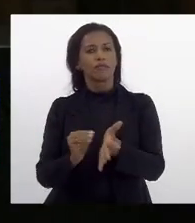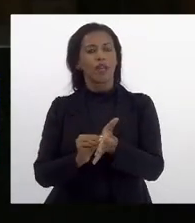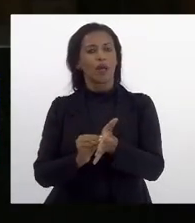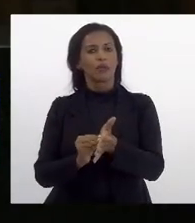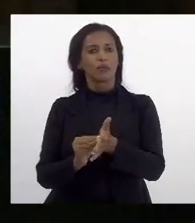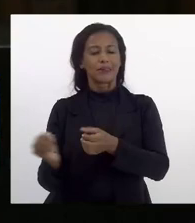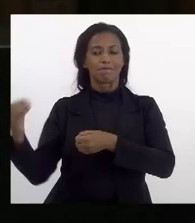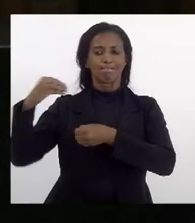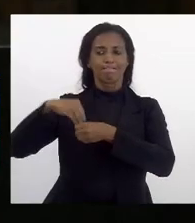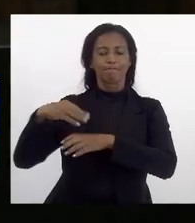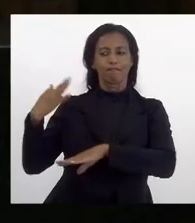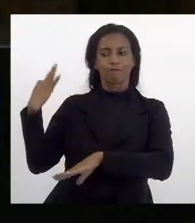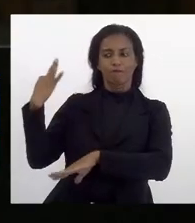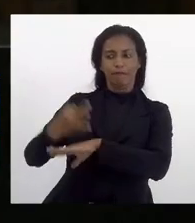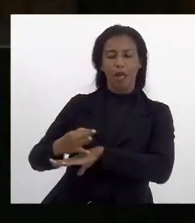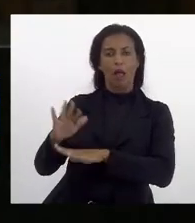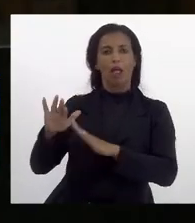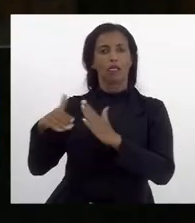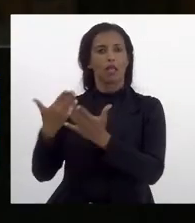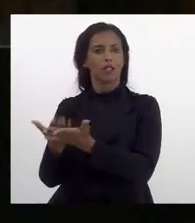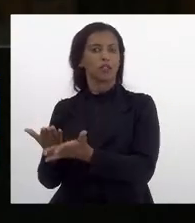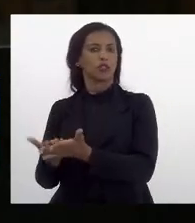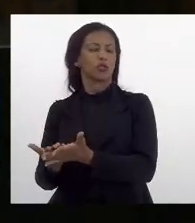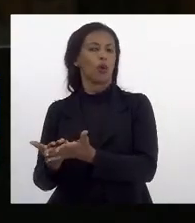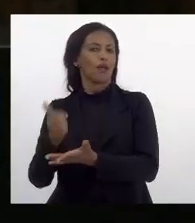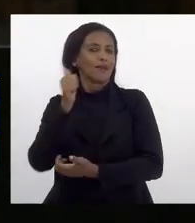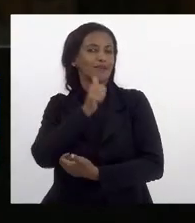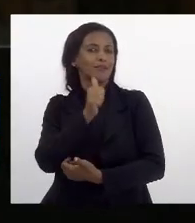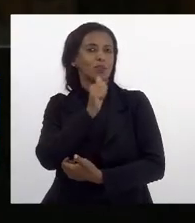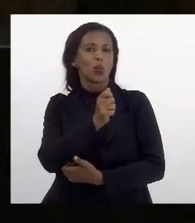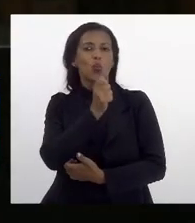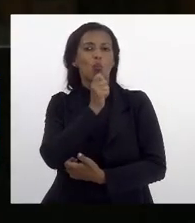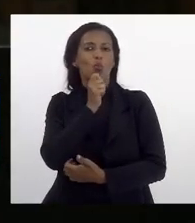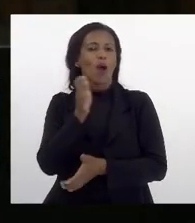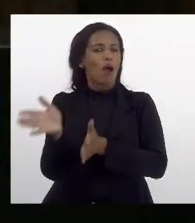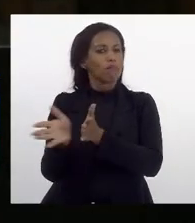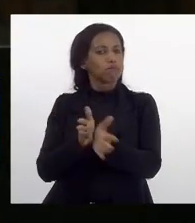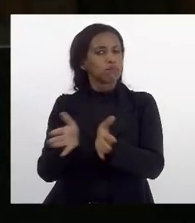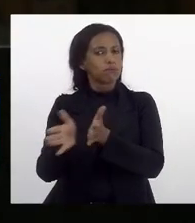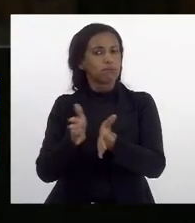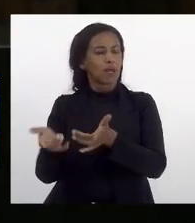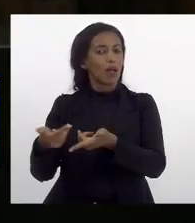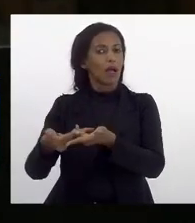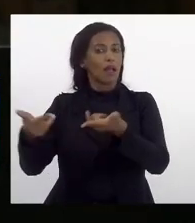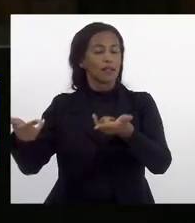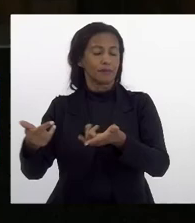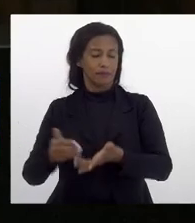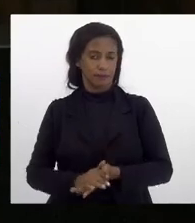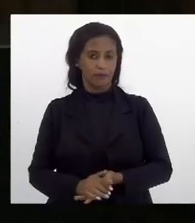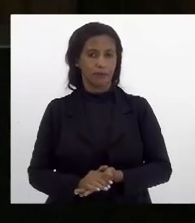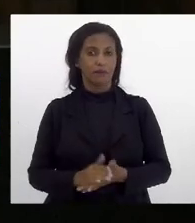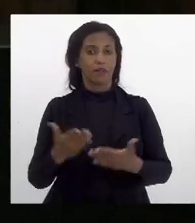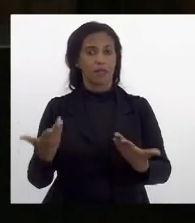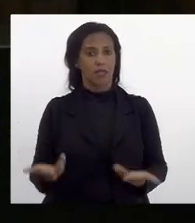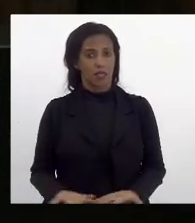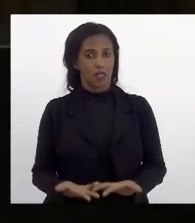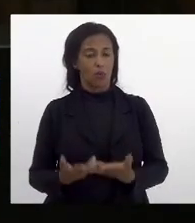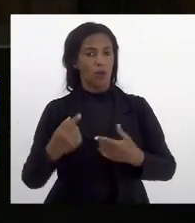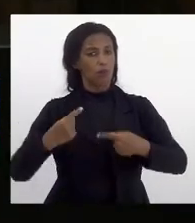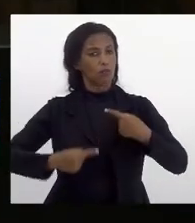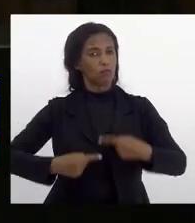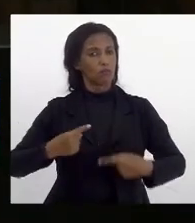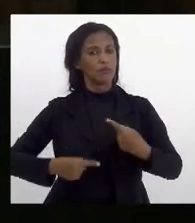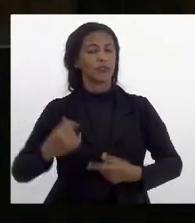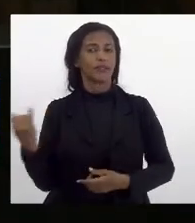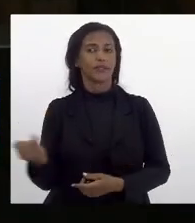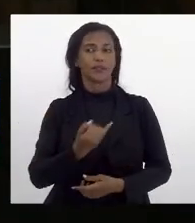com relação as meninas que não têm acesso ao absorvente íntimo então esse é um debate